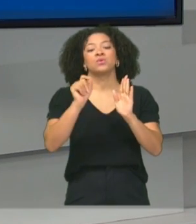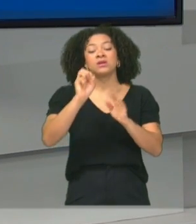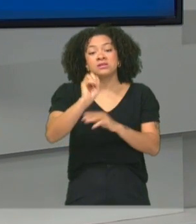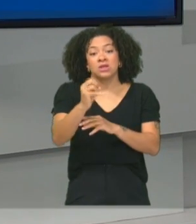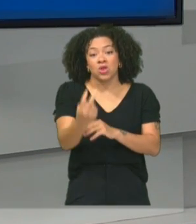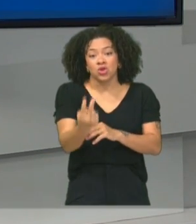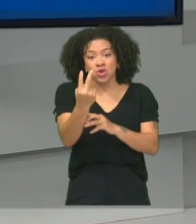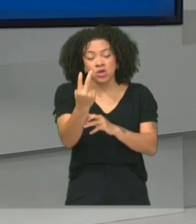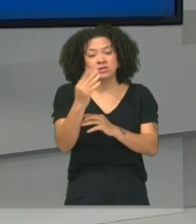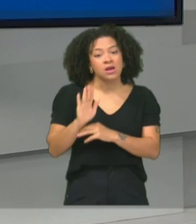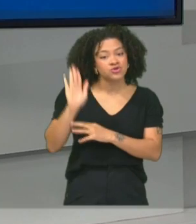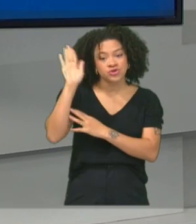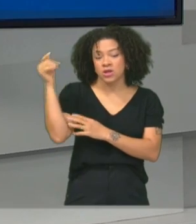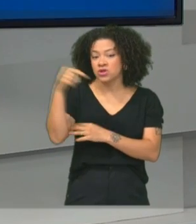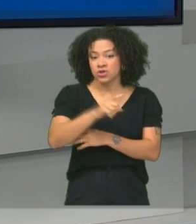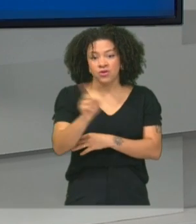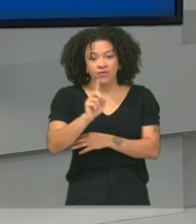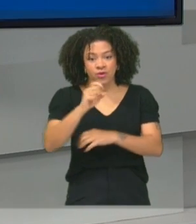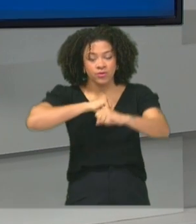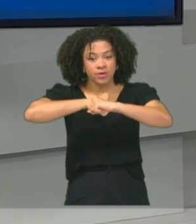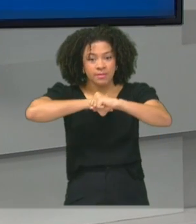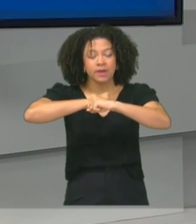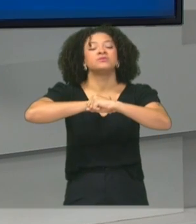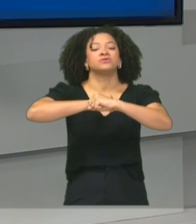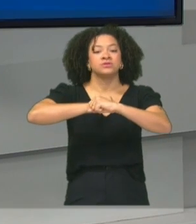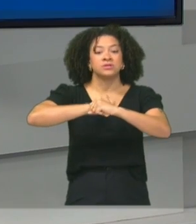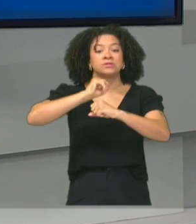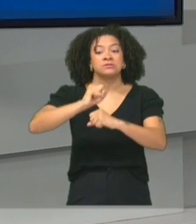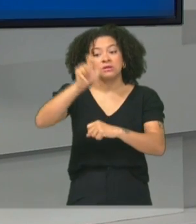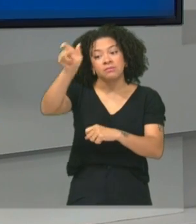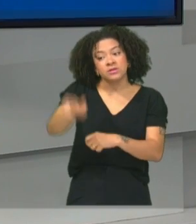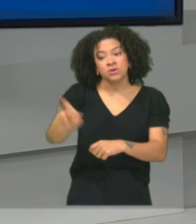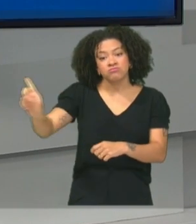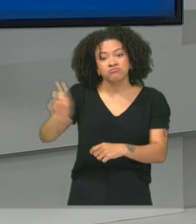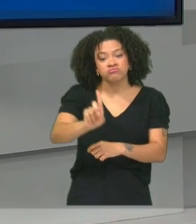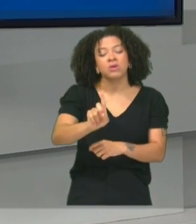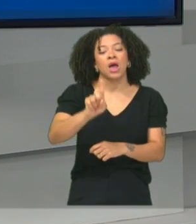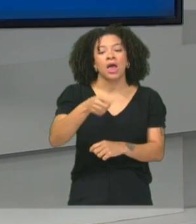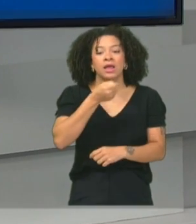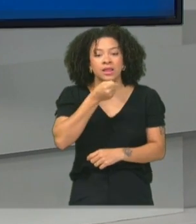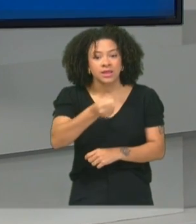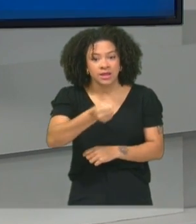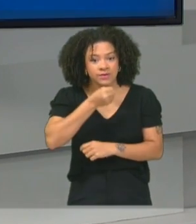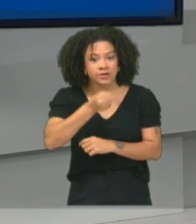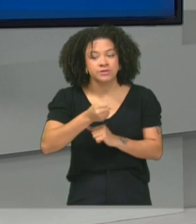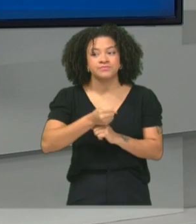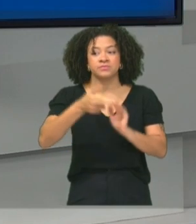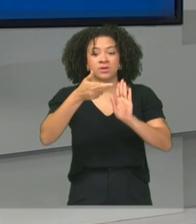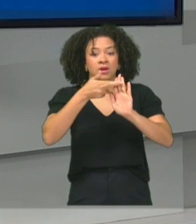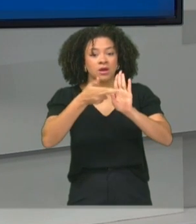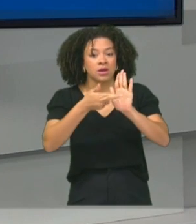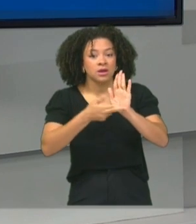candidatos não comparecessem ao debate, quem comparecesse seria entrevistado. As regras também